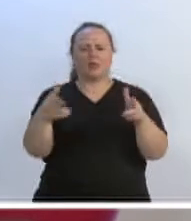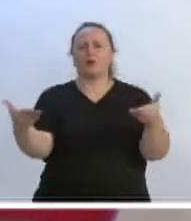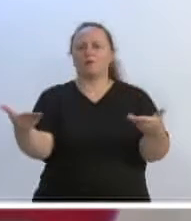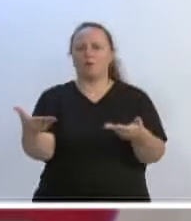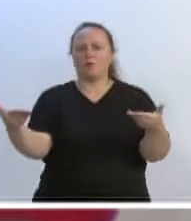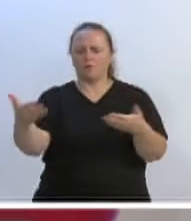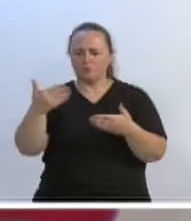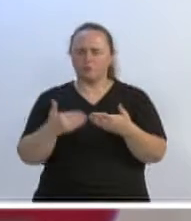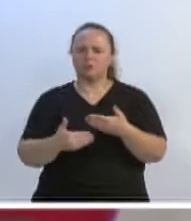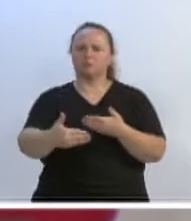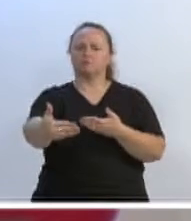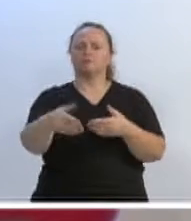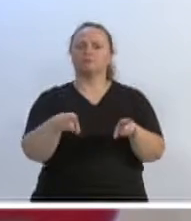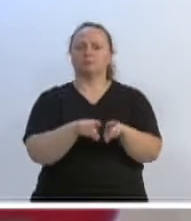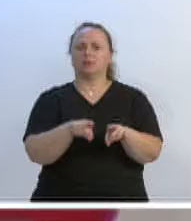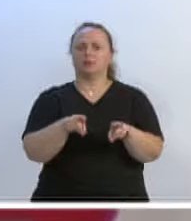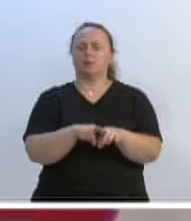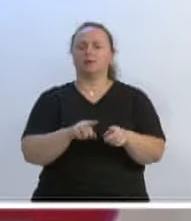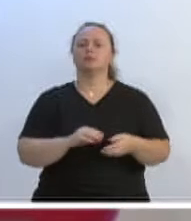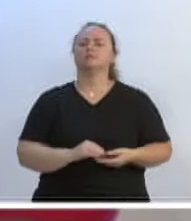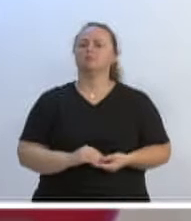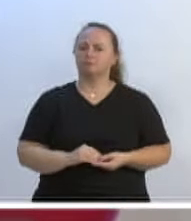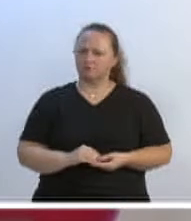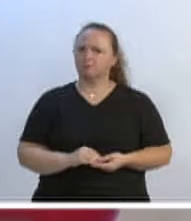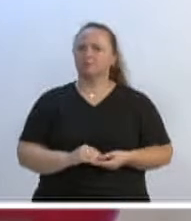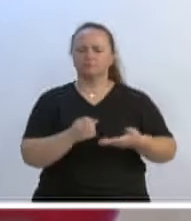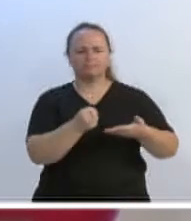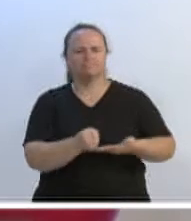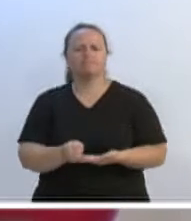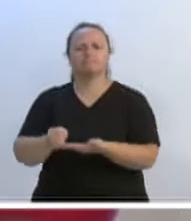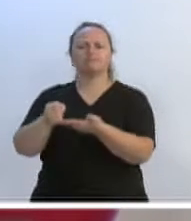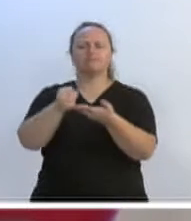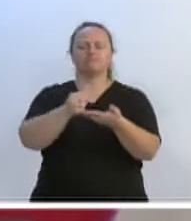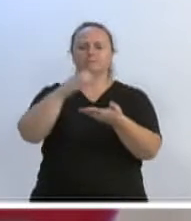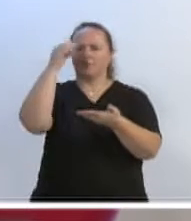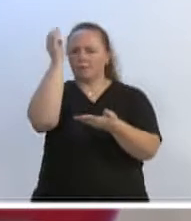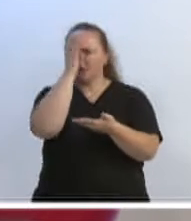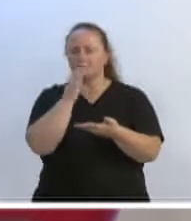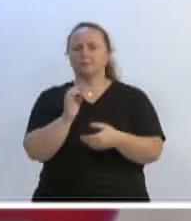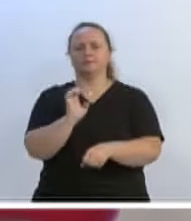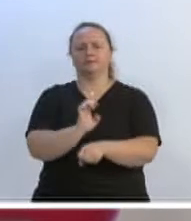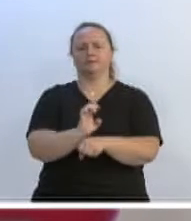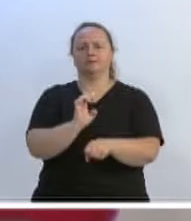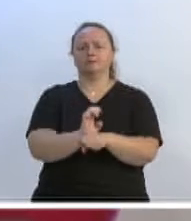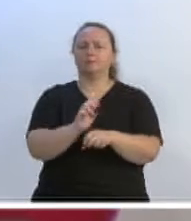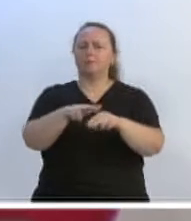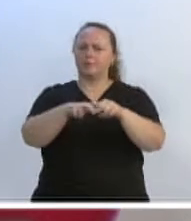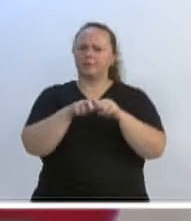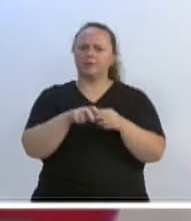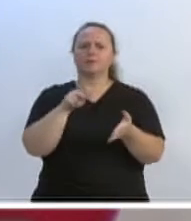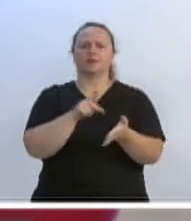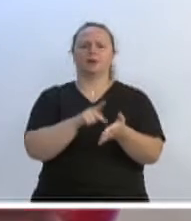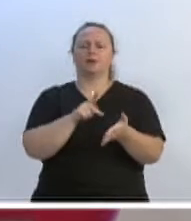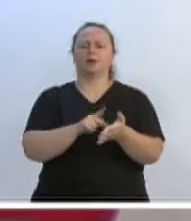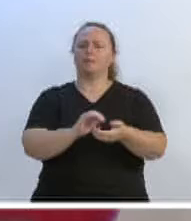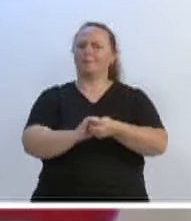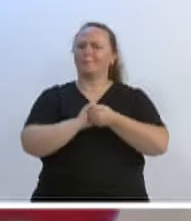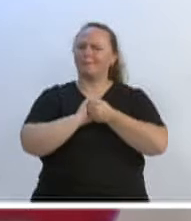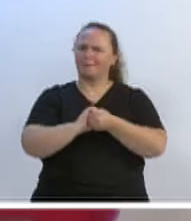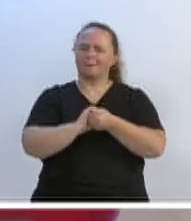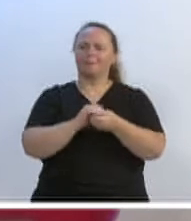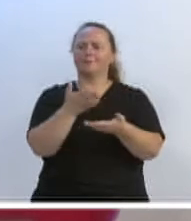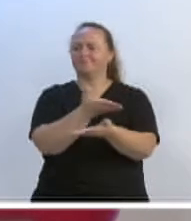continuar sendo para o nosso Brasil, para o nosso Estado, para a nossa gente. Parabéns a você da área da